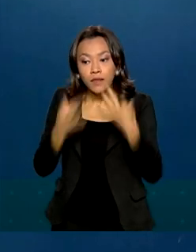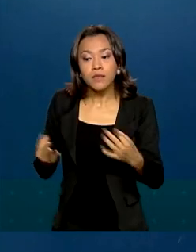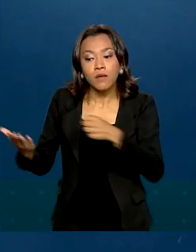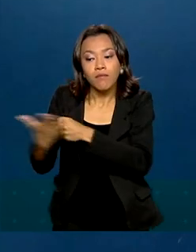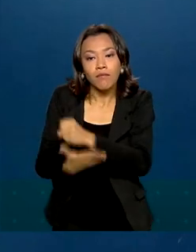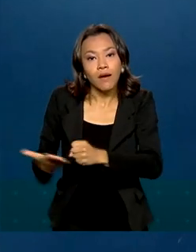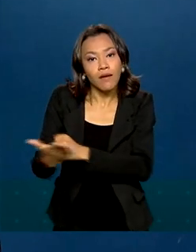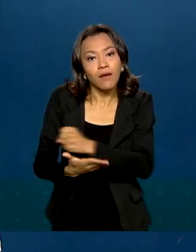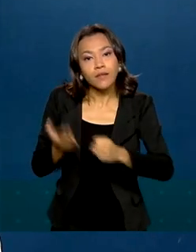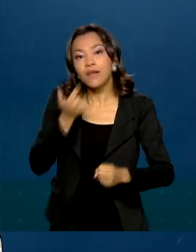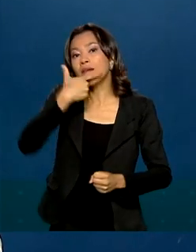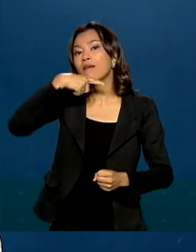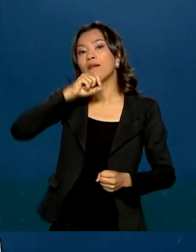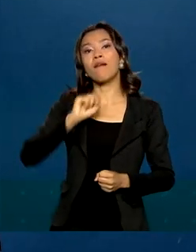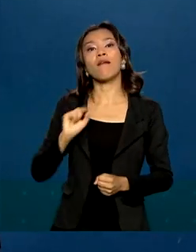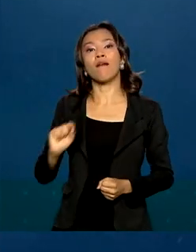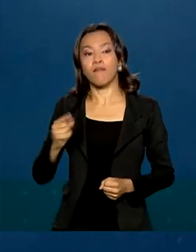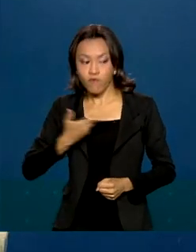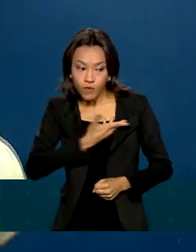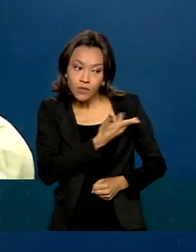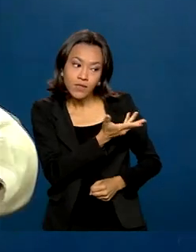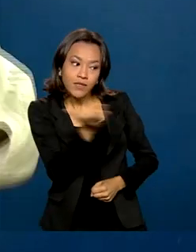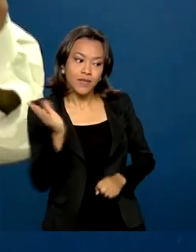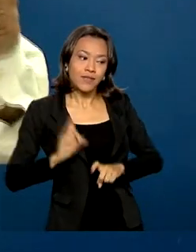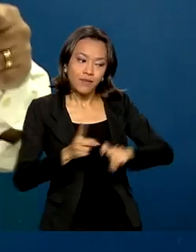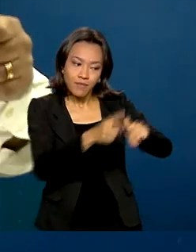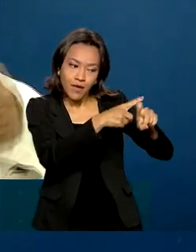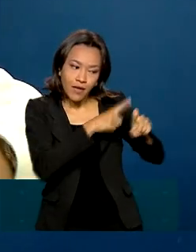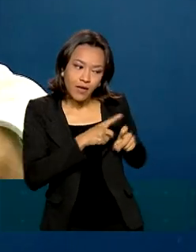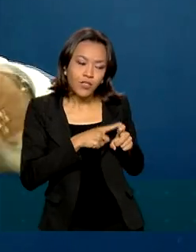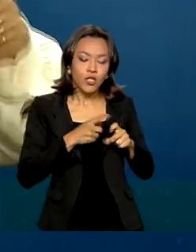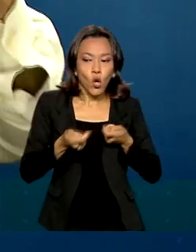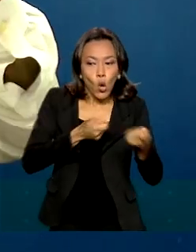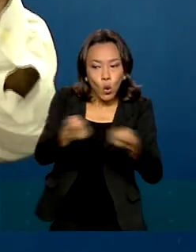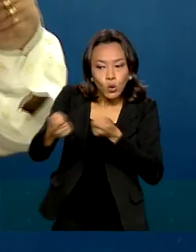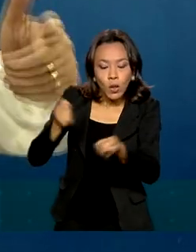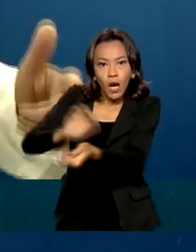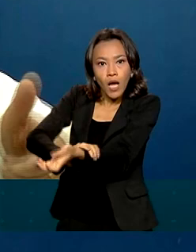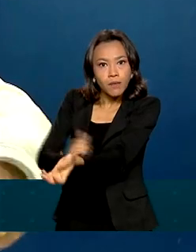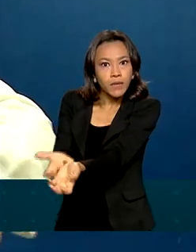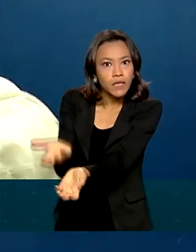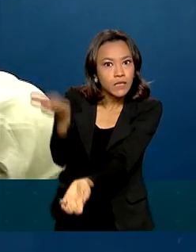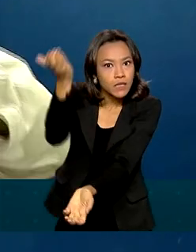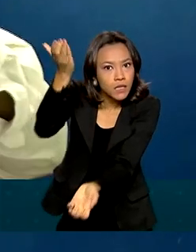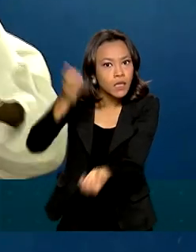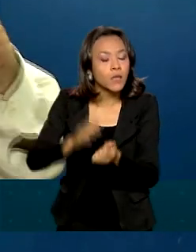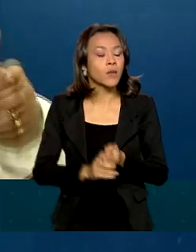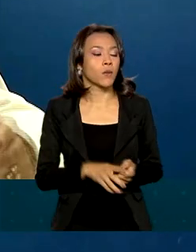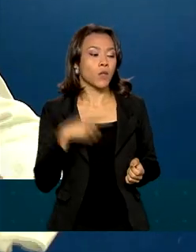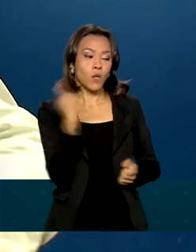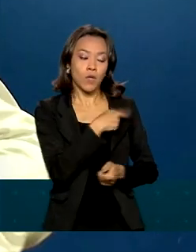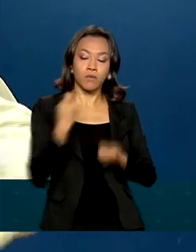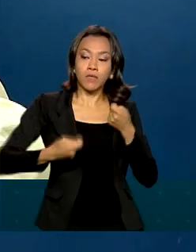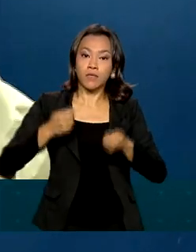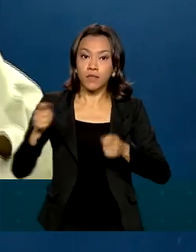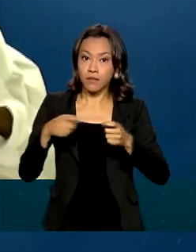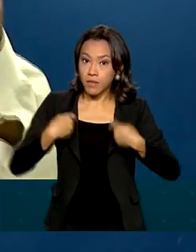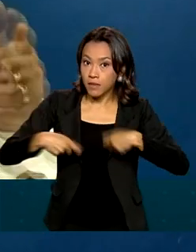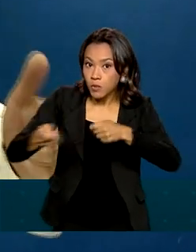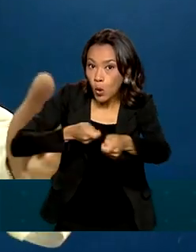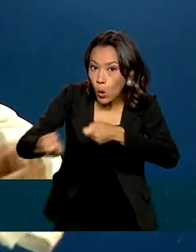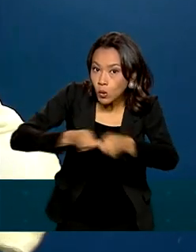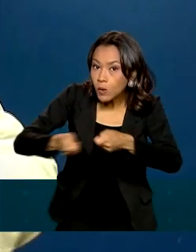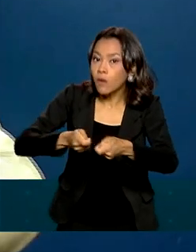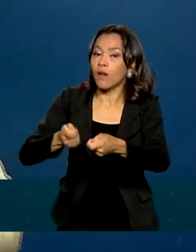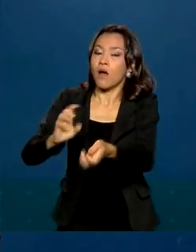fazer essa diferença são vocês. Nós precisamos controlar a hipertensão arterial, nós precisamos controlar o diabetes, nós precisamos